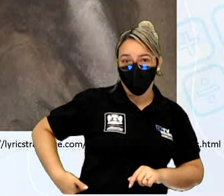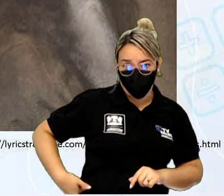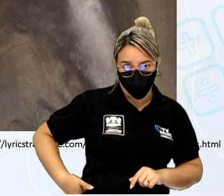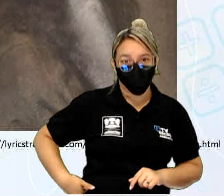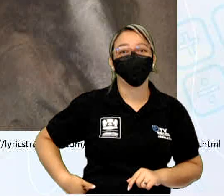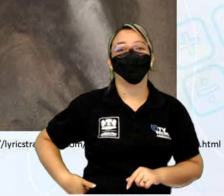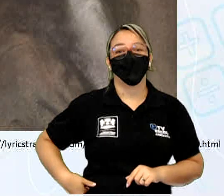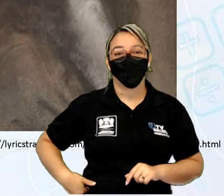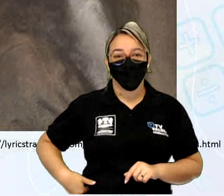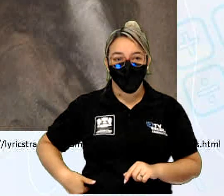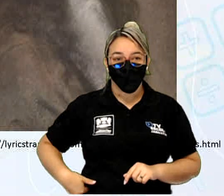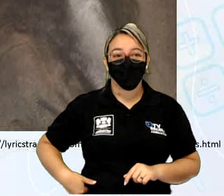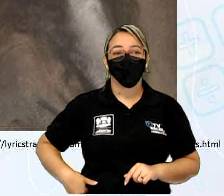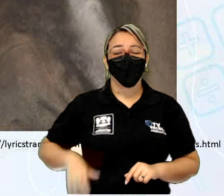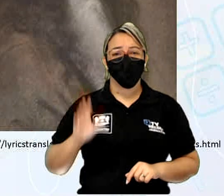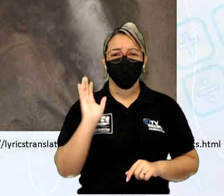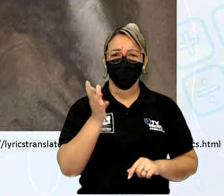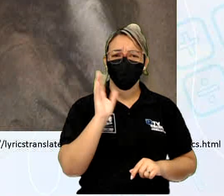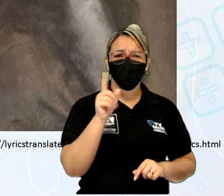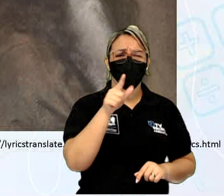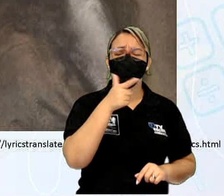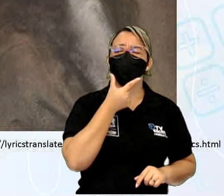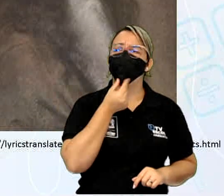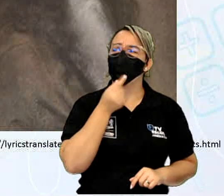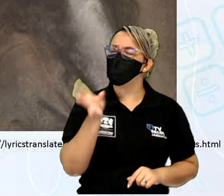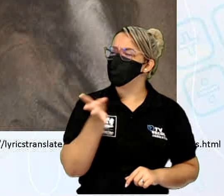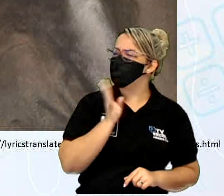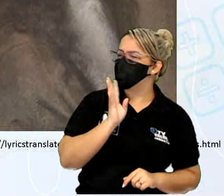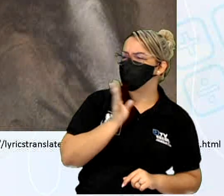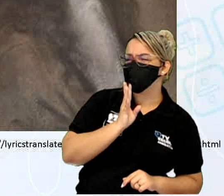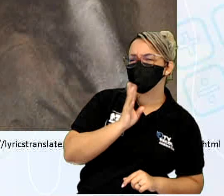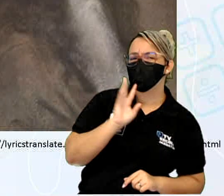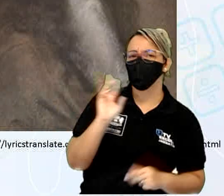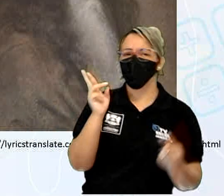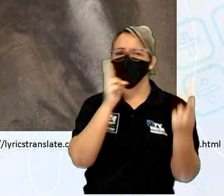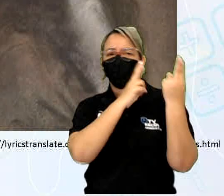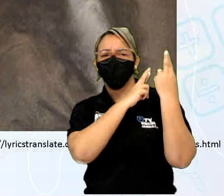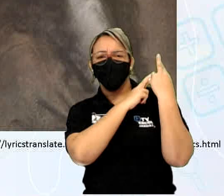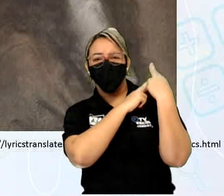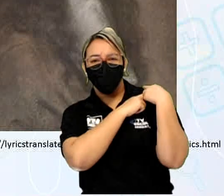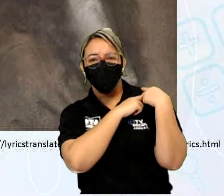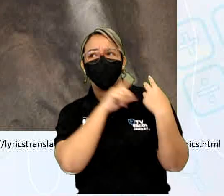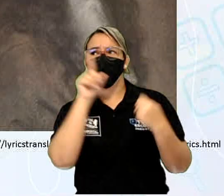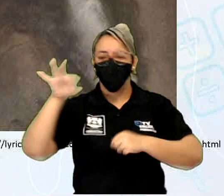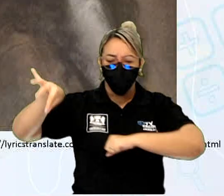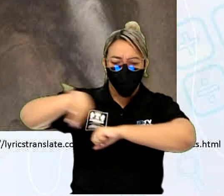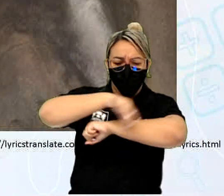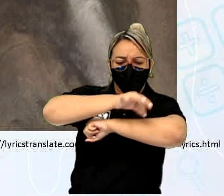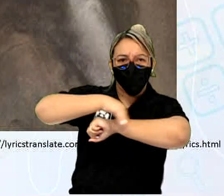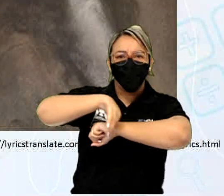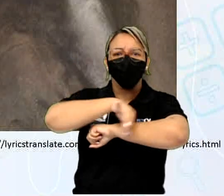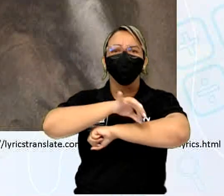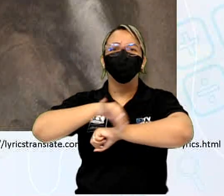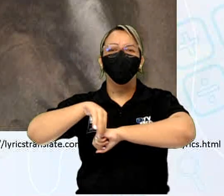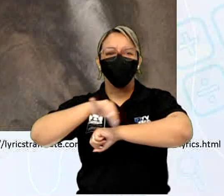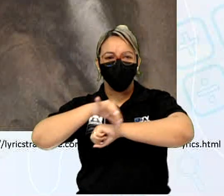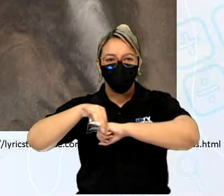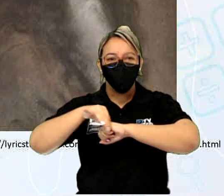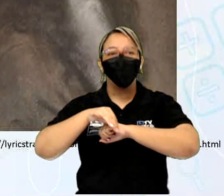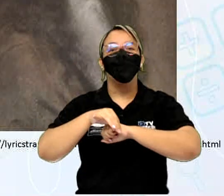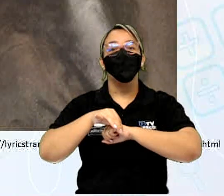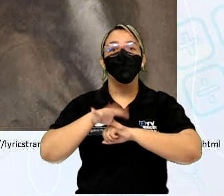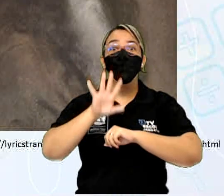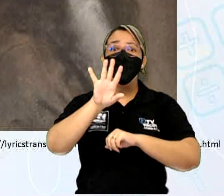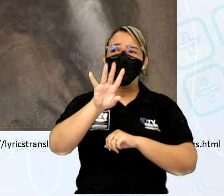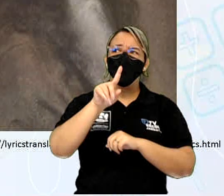já era uma pessoa conhecida, ele foi responsável pela escolha dos arquitetos que projetaram Versalhes e o Louvre, mas ele